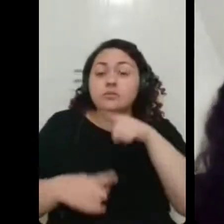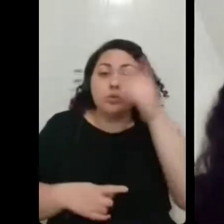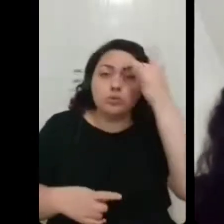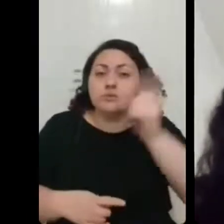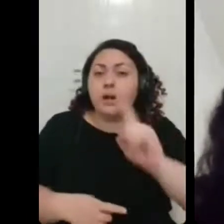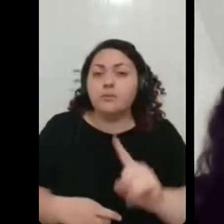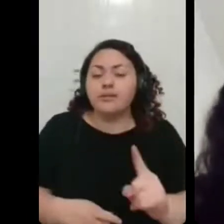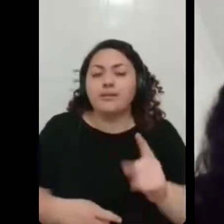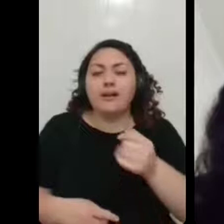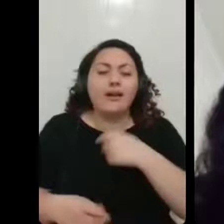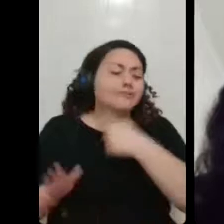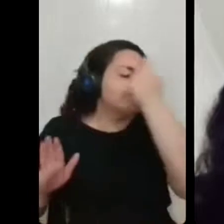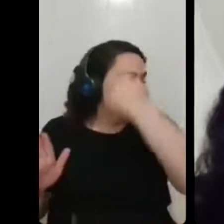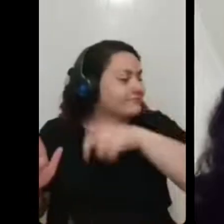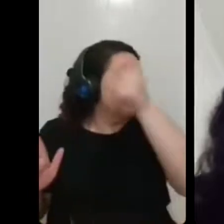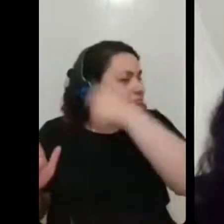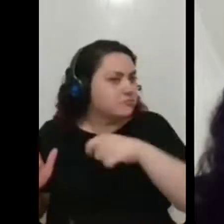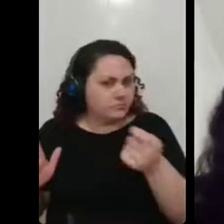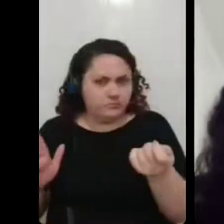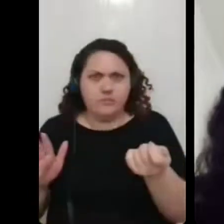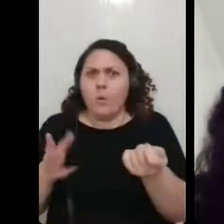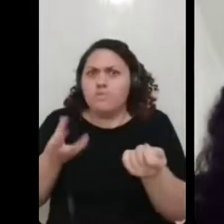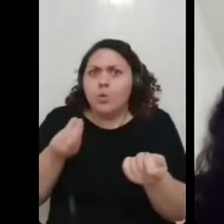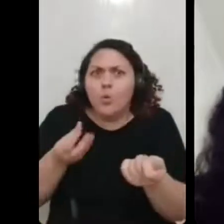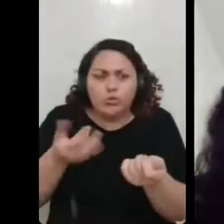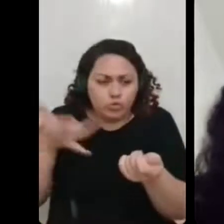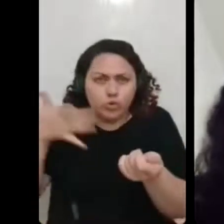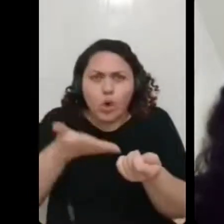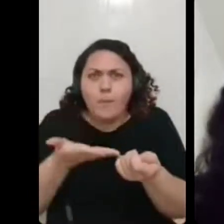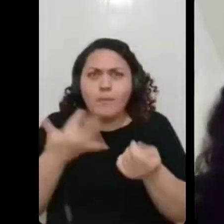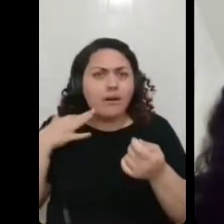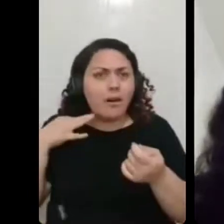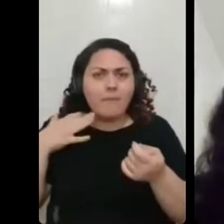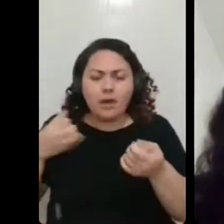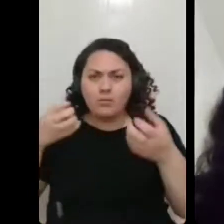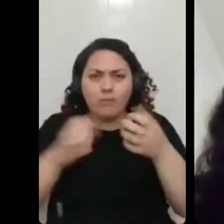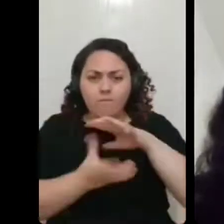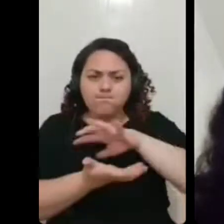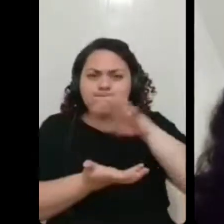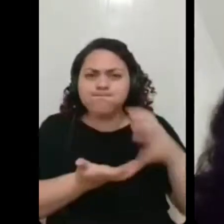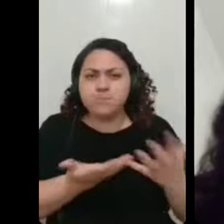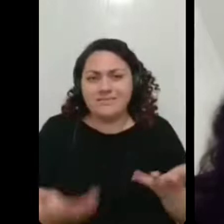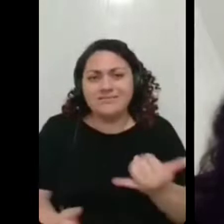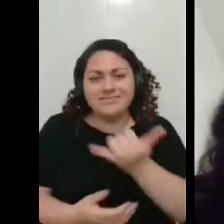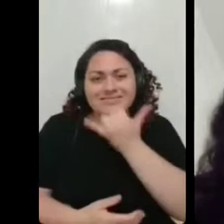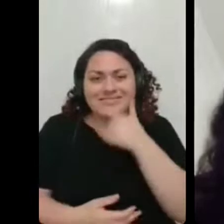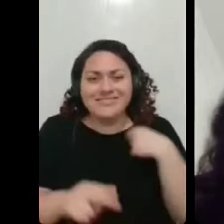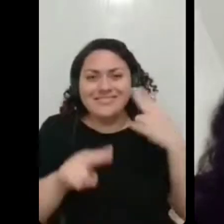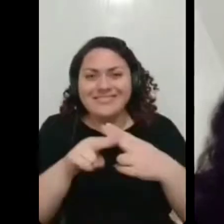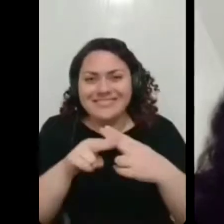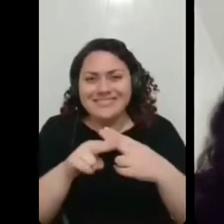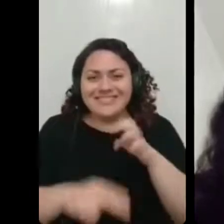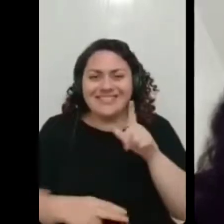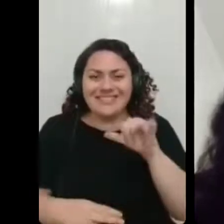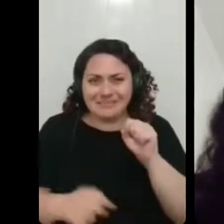tu vai passar uma escova e sai, tem um monte, assim, na... Desculpa ter te interrompido, sabe? Pode ir.